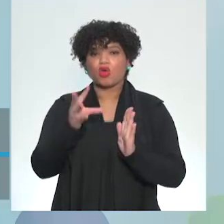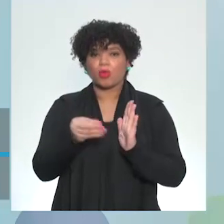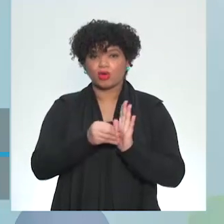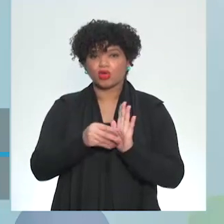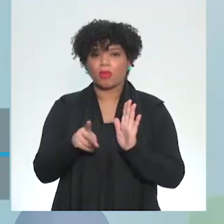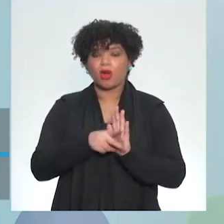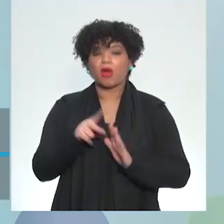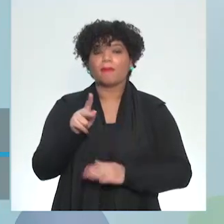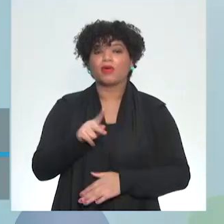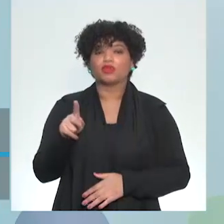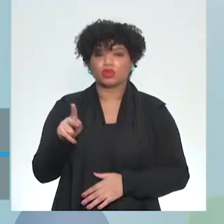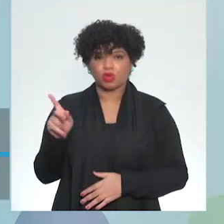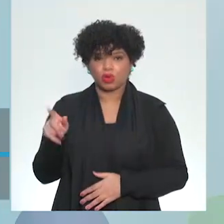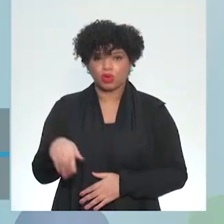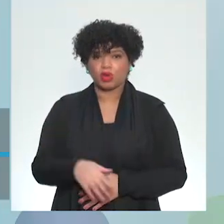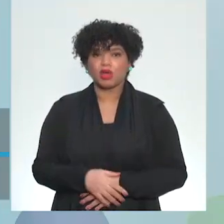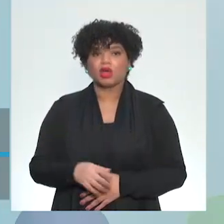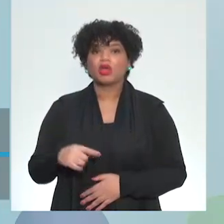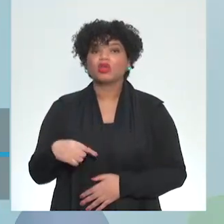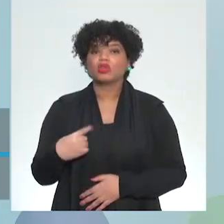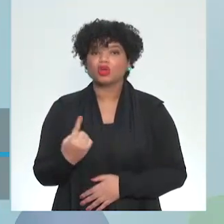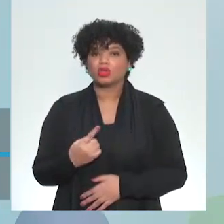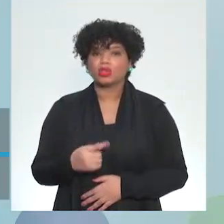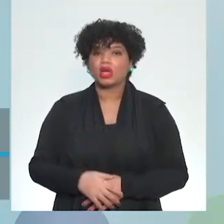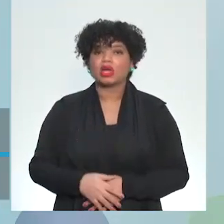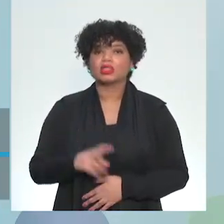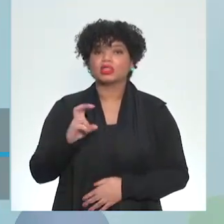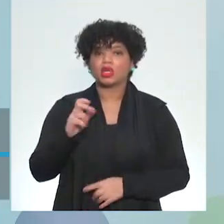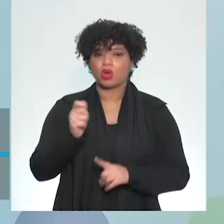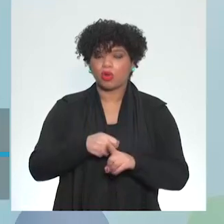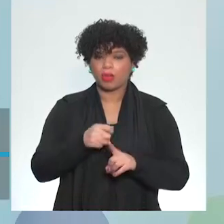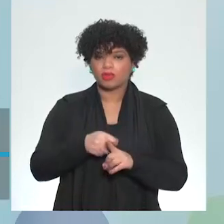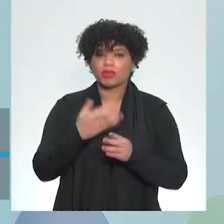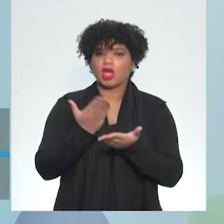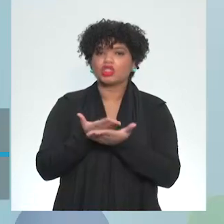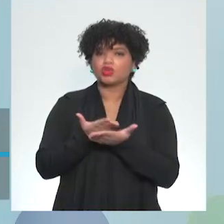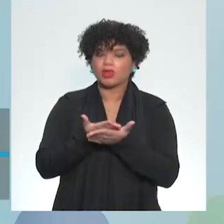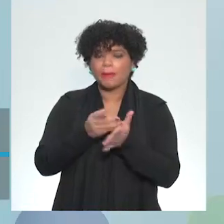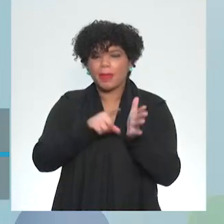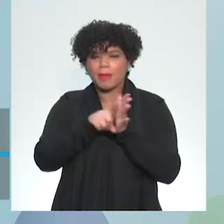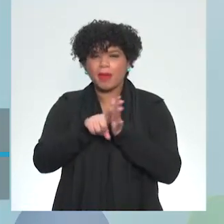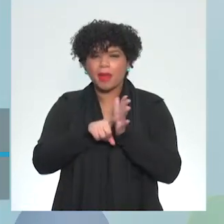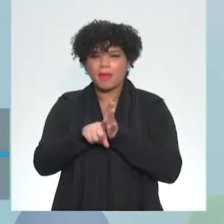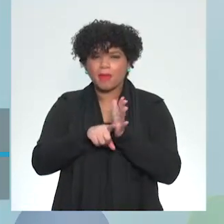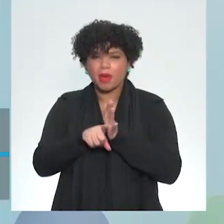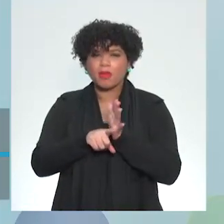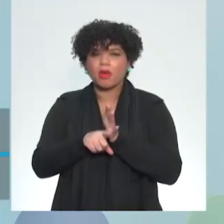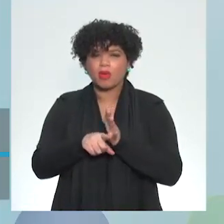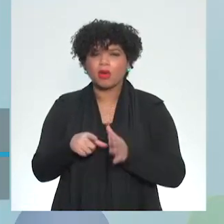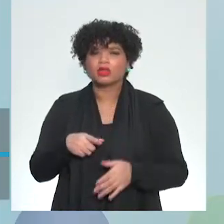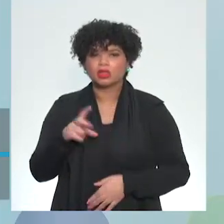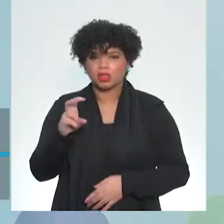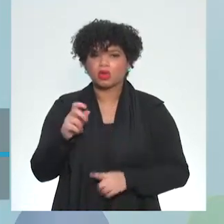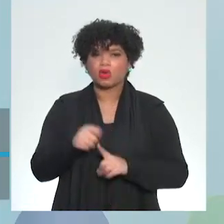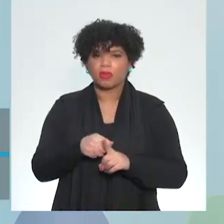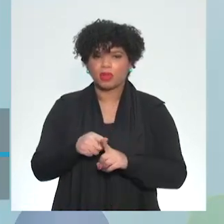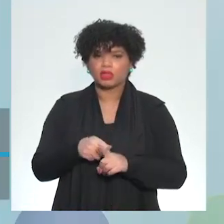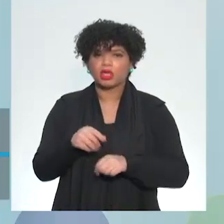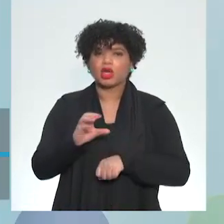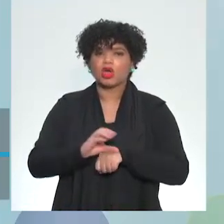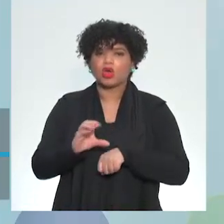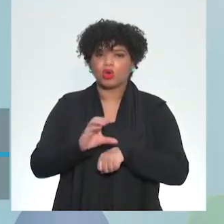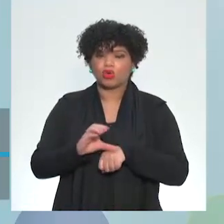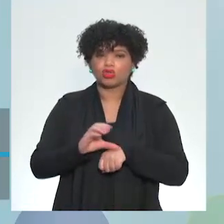professores. Exatamente. Nós passamos aí cinco meses estudando. Então, por isso, foram cinco meses aquele curso que eu